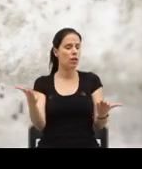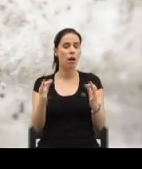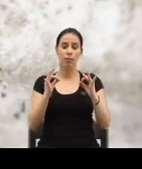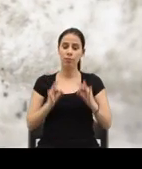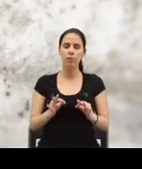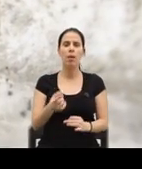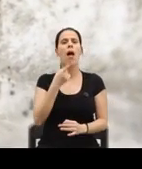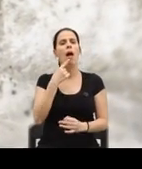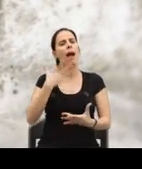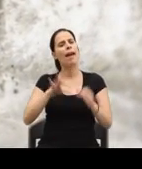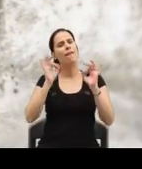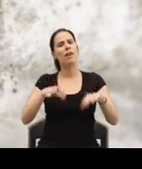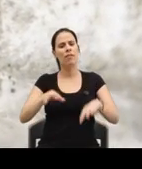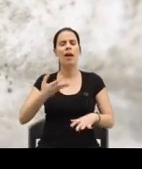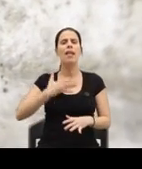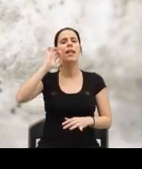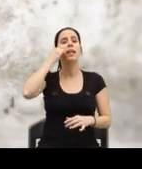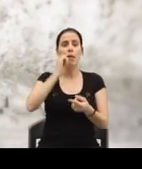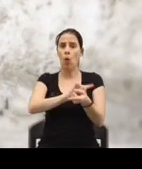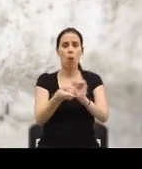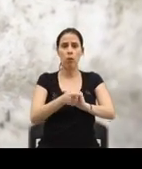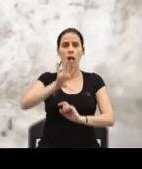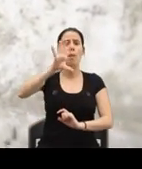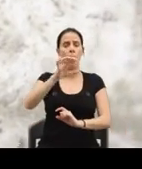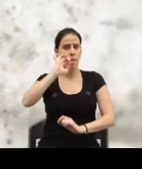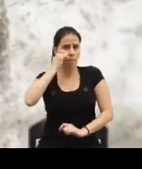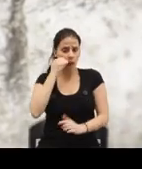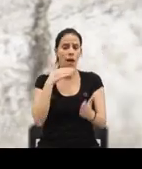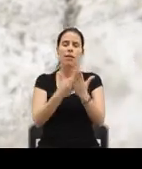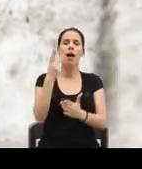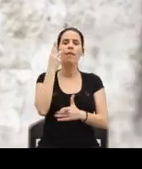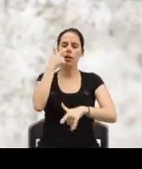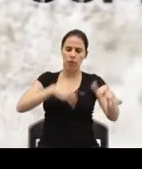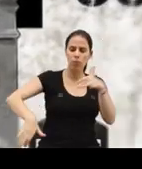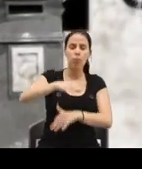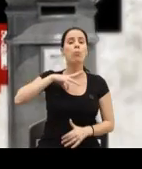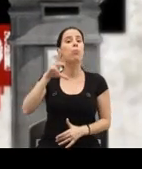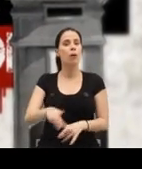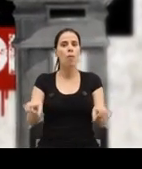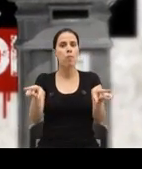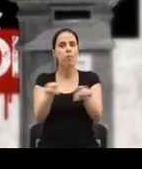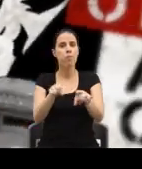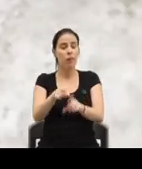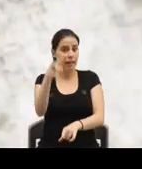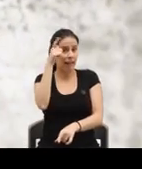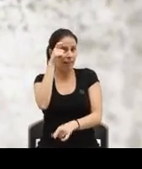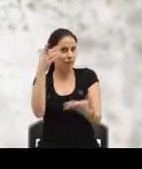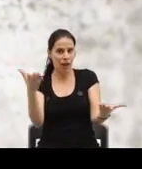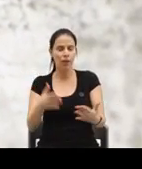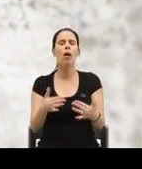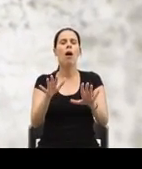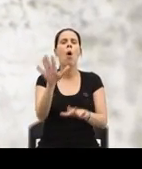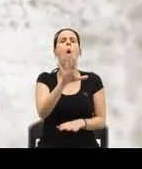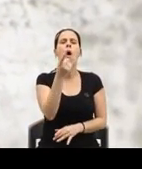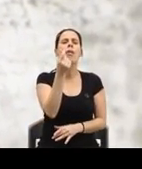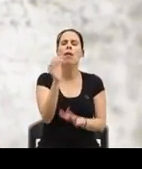No fundo, dizem querer acabar com o déficit, acabando com o país e transformando a vida do povo português num verdadeiro inferno. E para